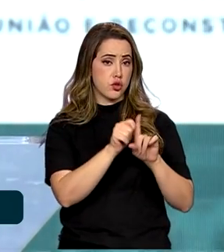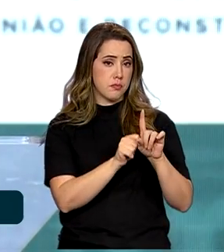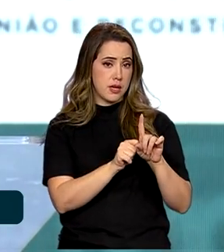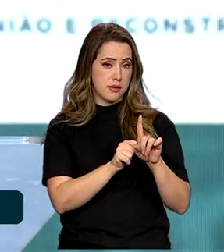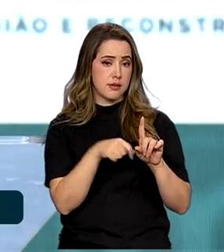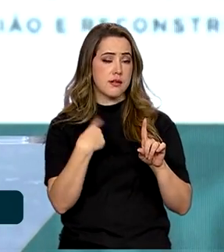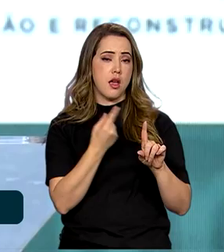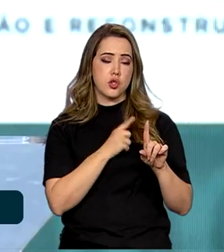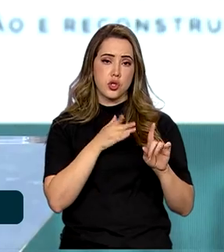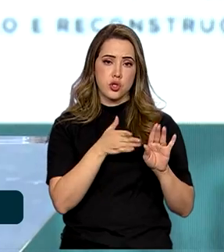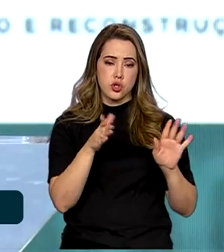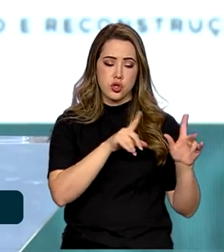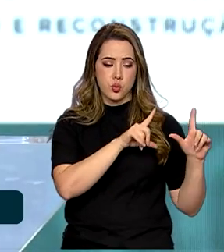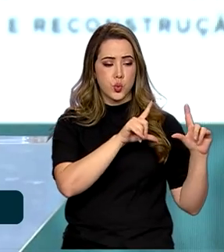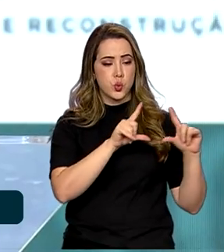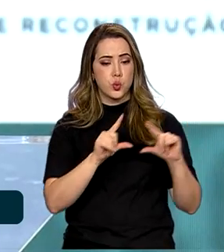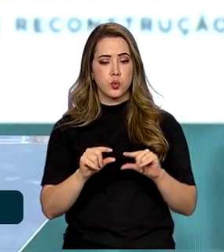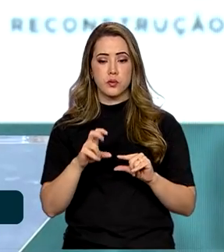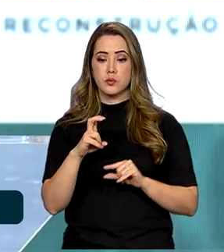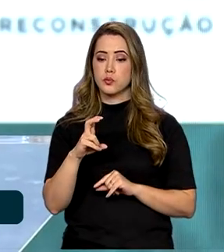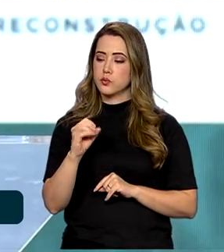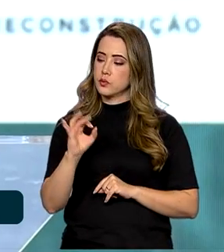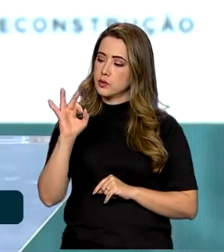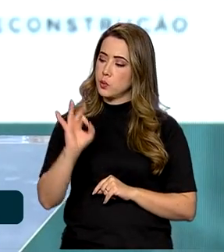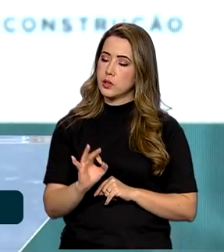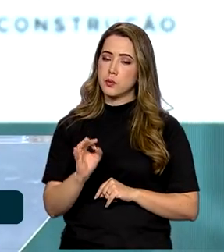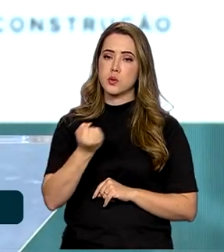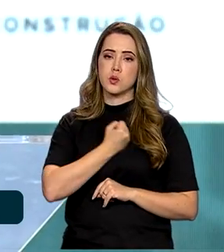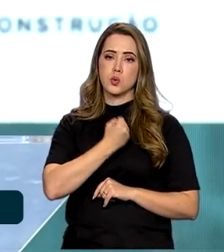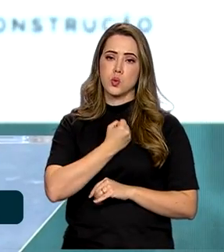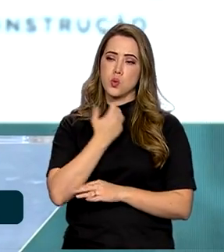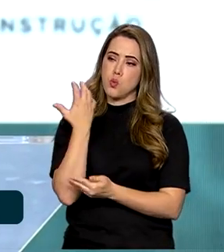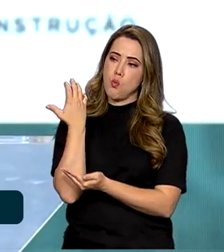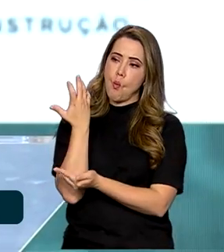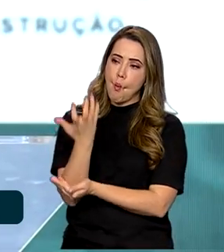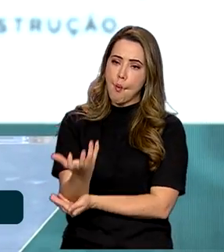nós tivemos uma queda de 50% no desmatamento.